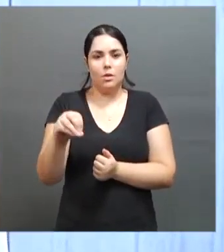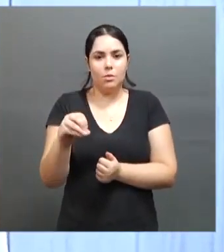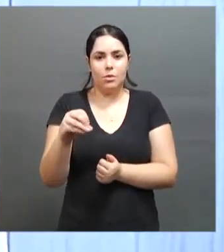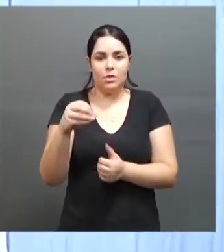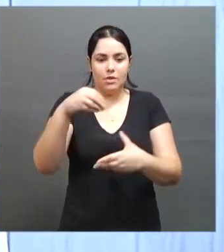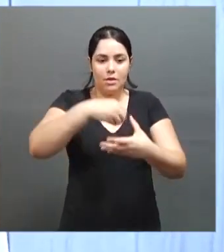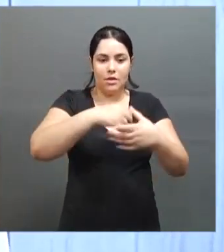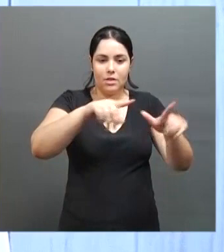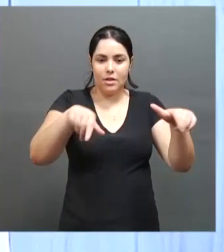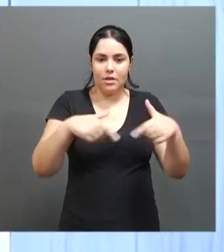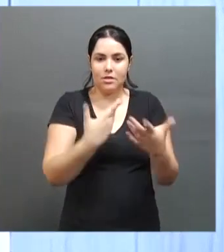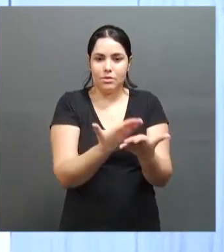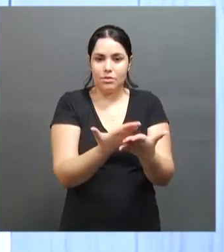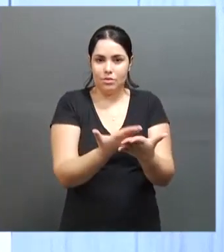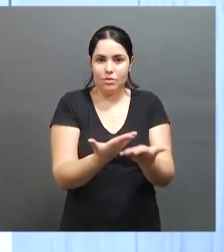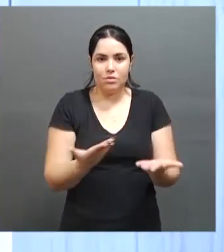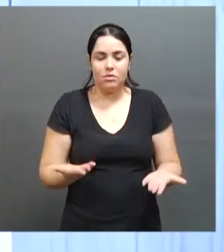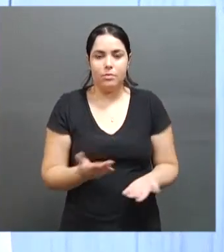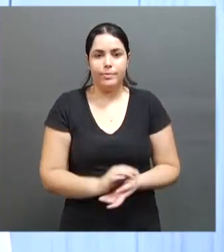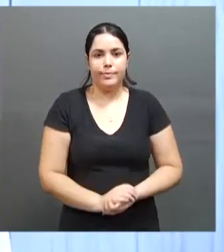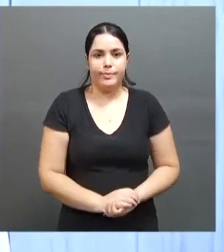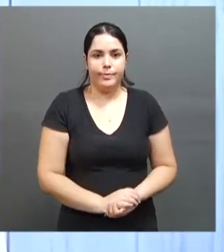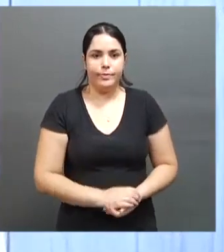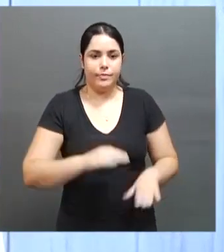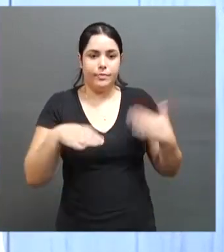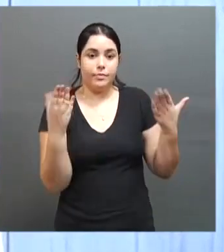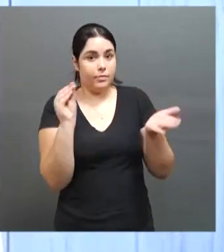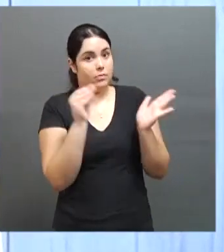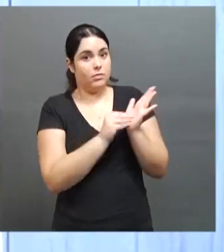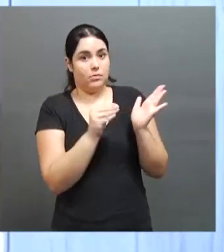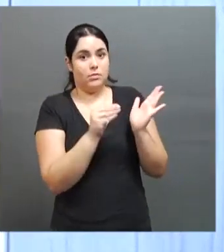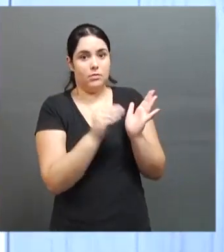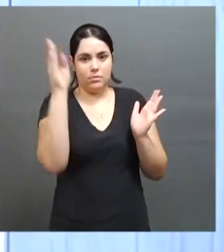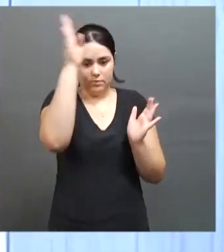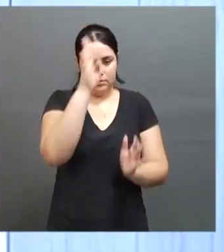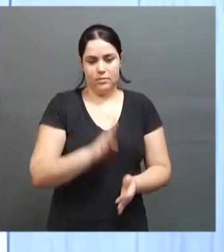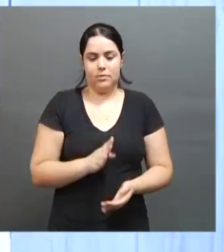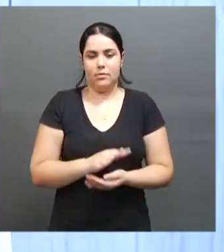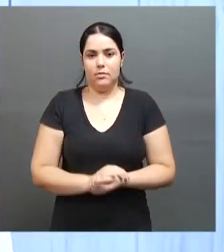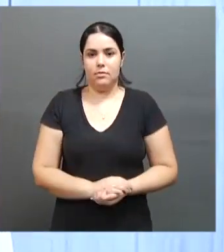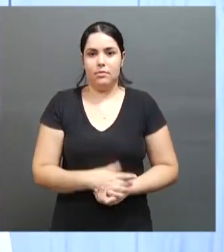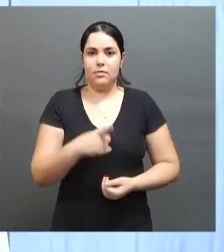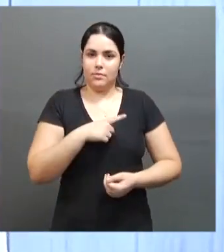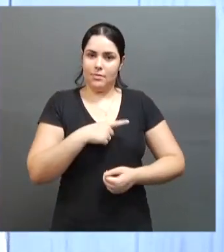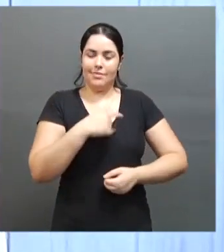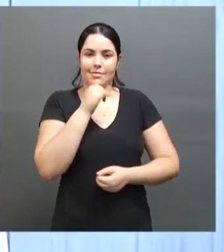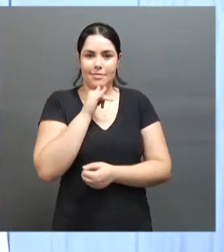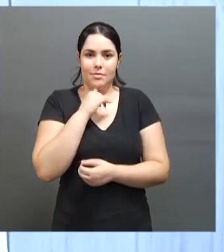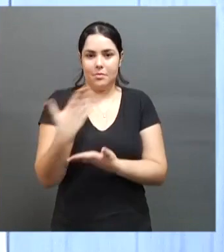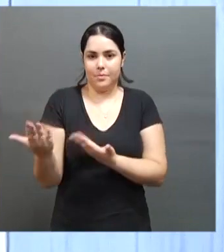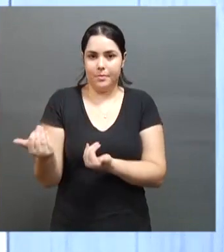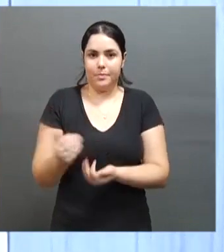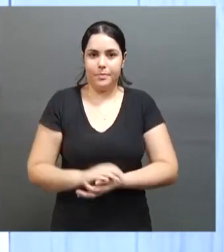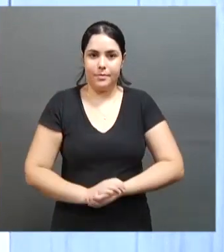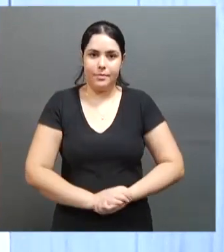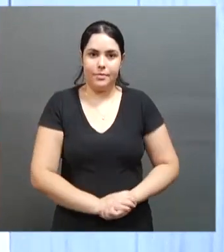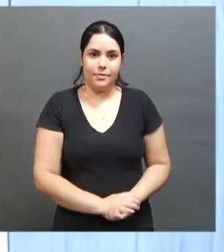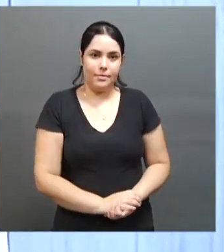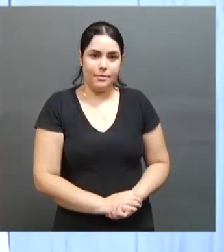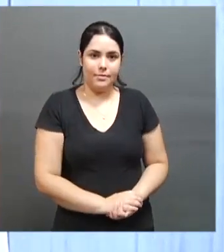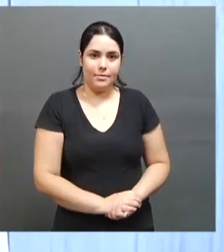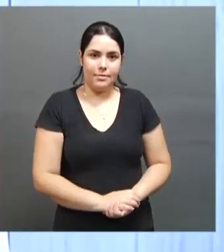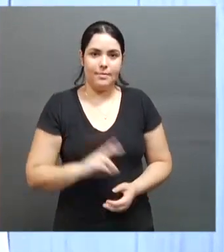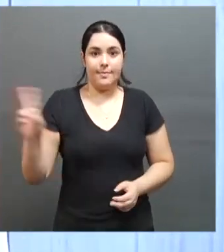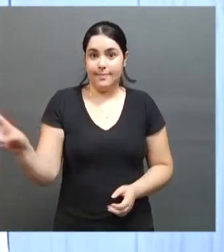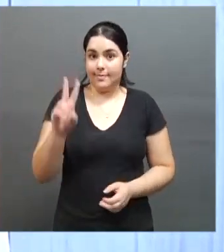aula. Então, isso, eu acho que falta a gente, no Brasil, a gente dar esses exemplos para os nossos jovens, para a gente